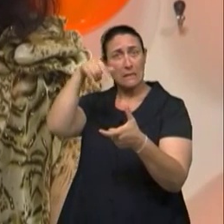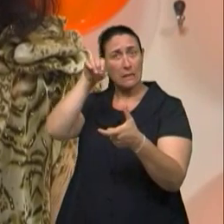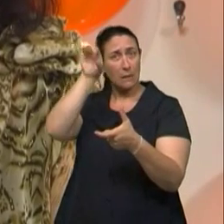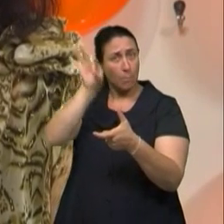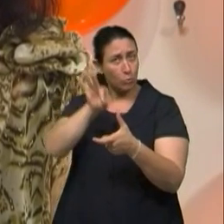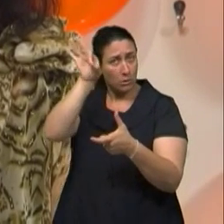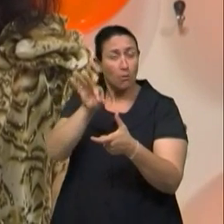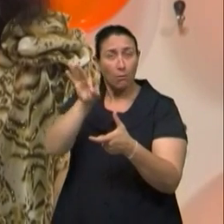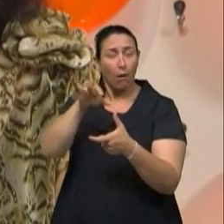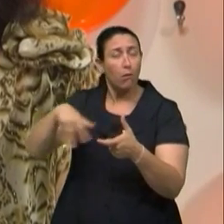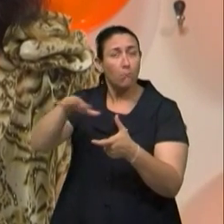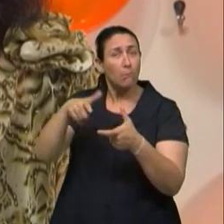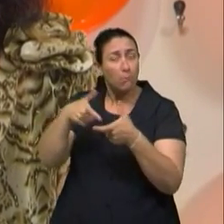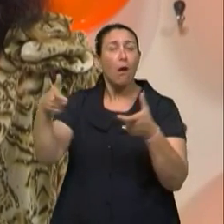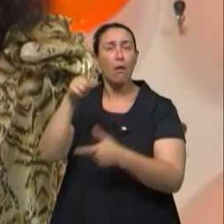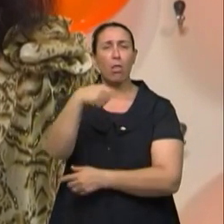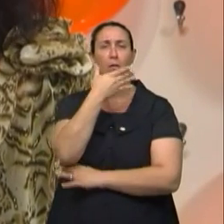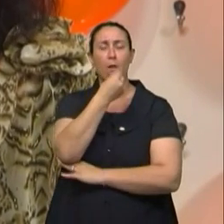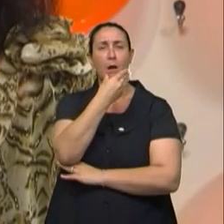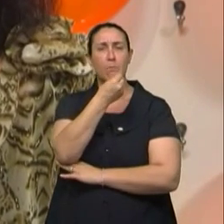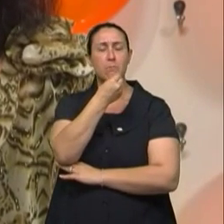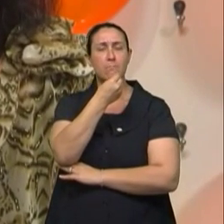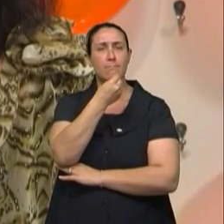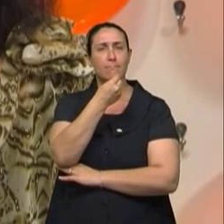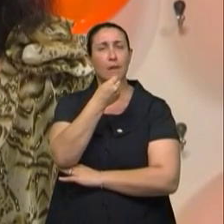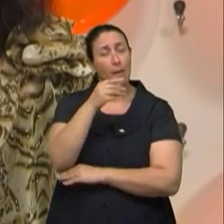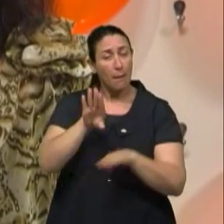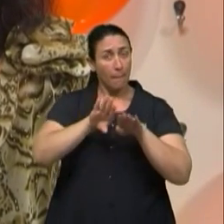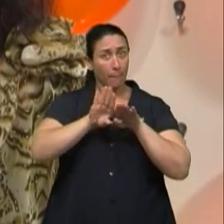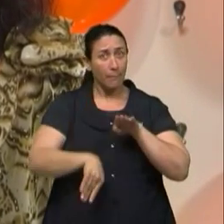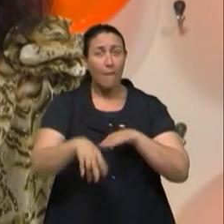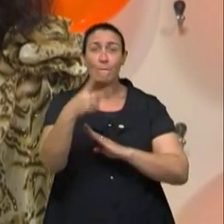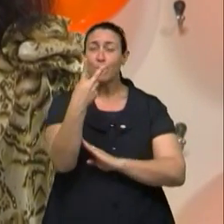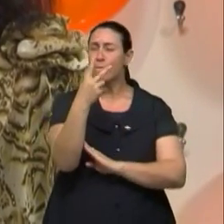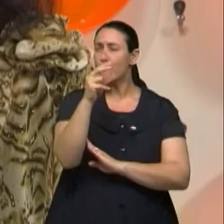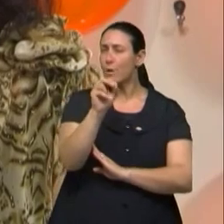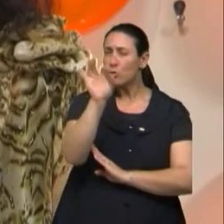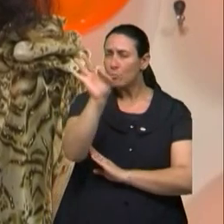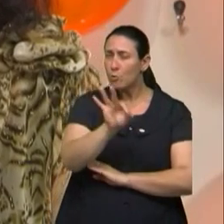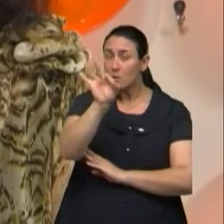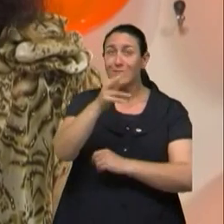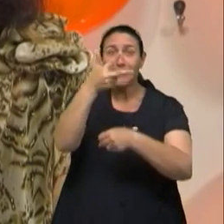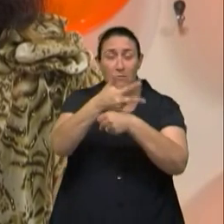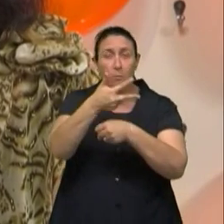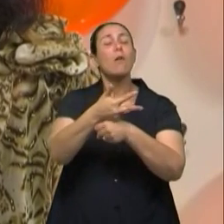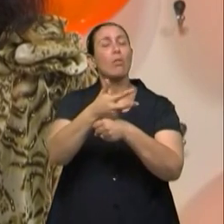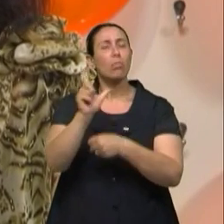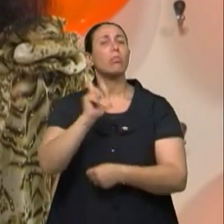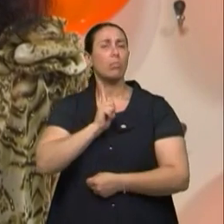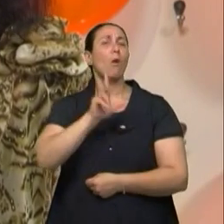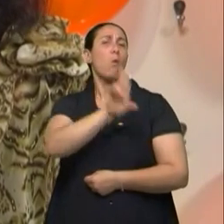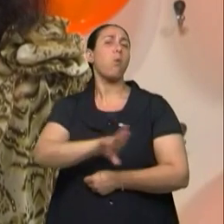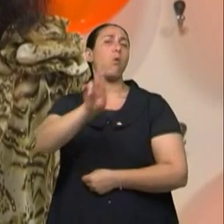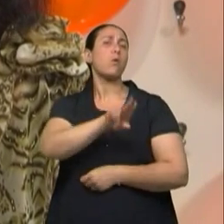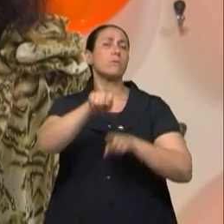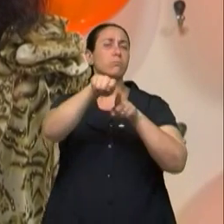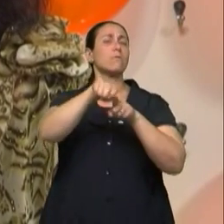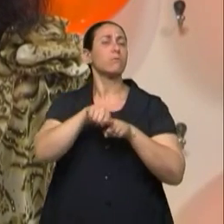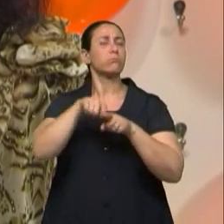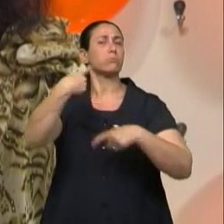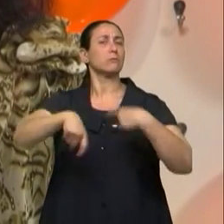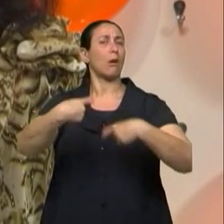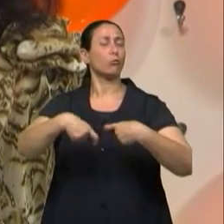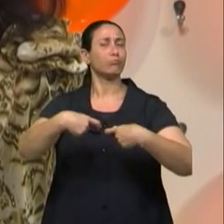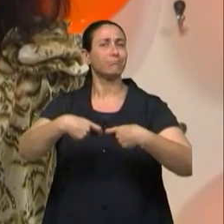homens casados e que menos de 20% na terceira idade usam preservativo nas relações